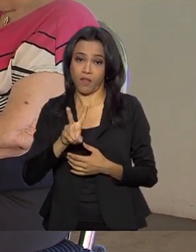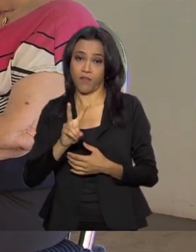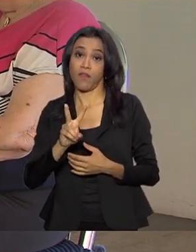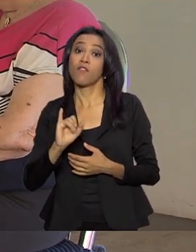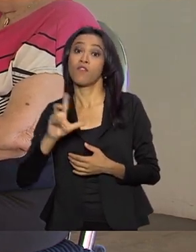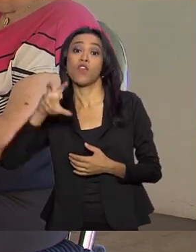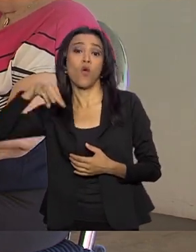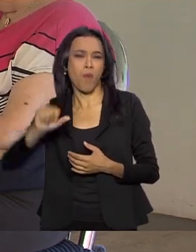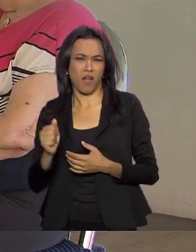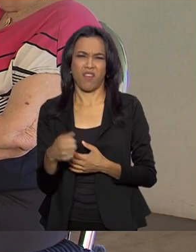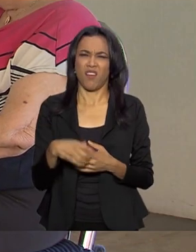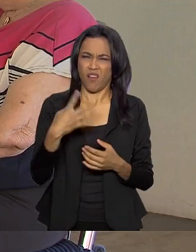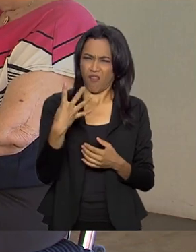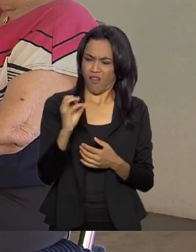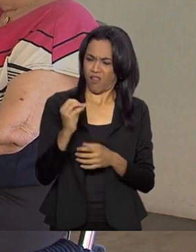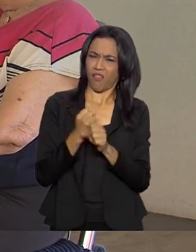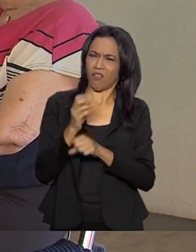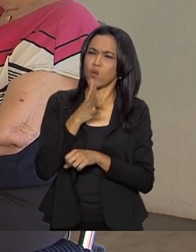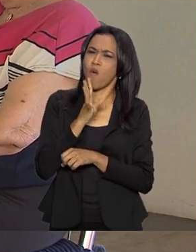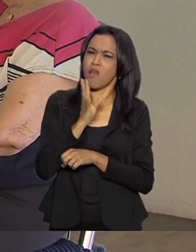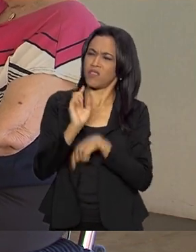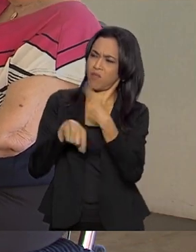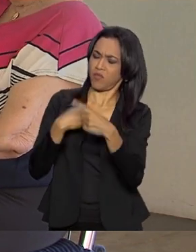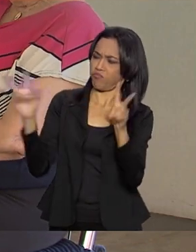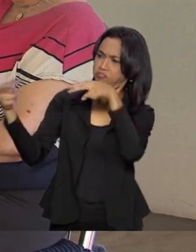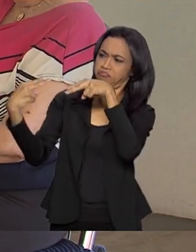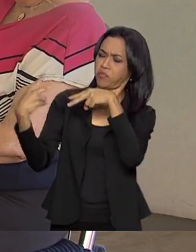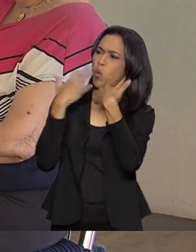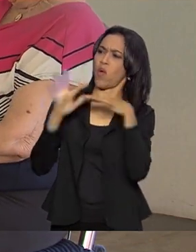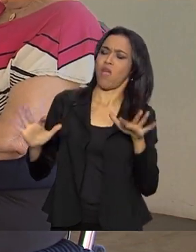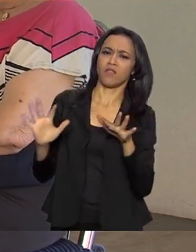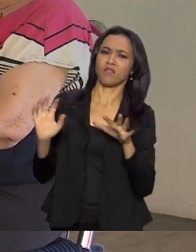personagens se conhecem e depois descobrem que não conhecem de verdade.